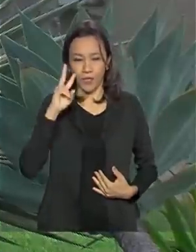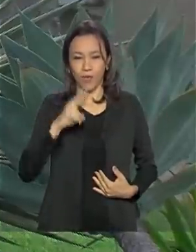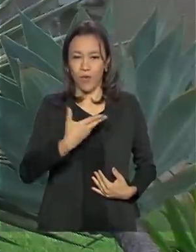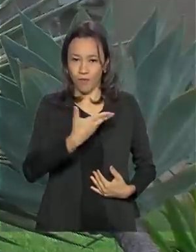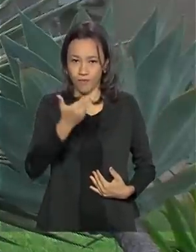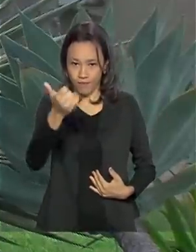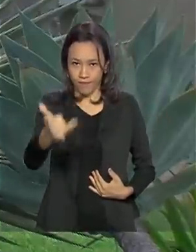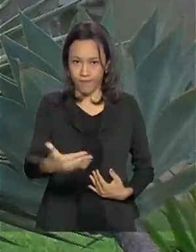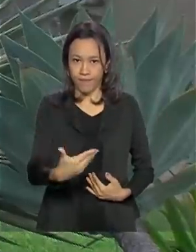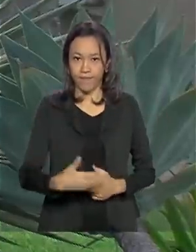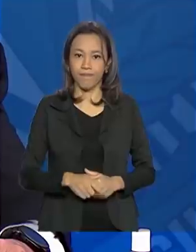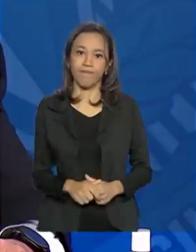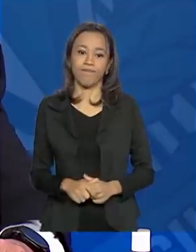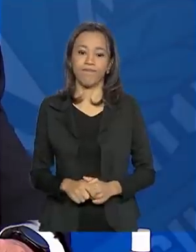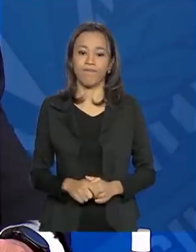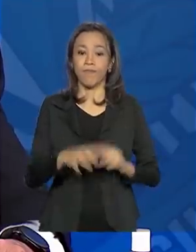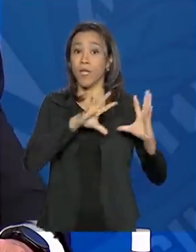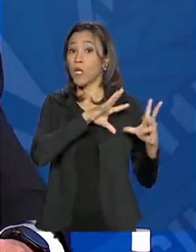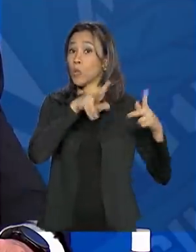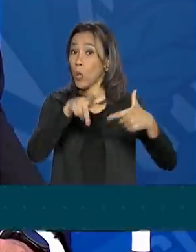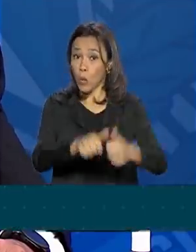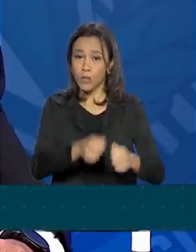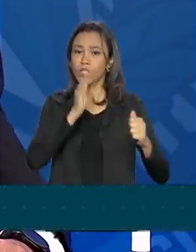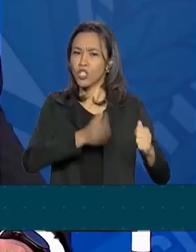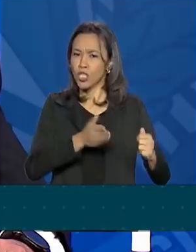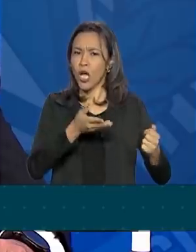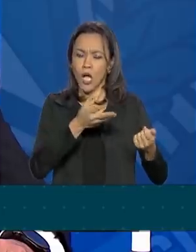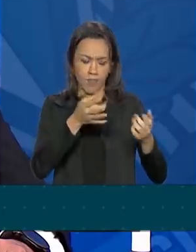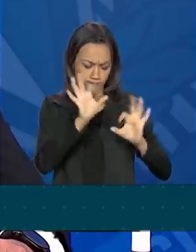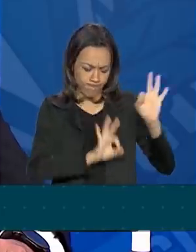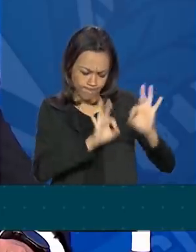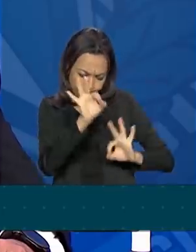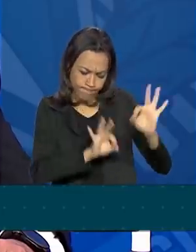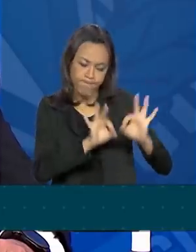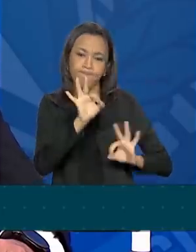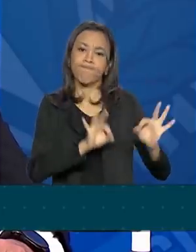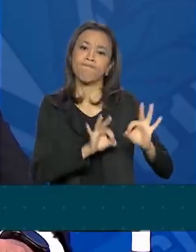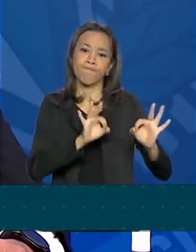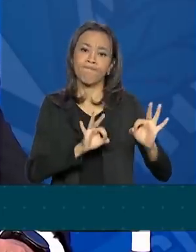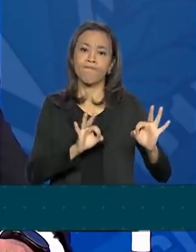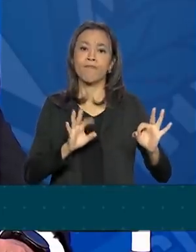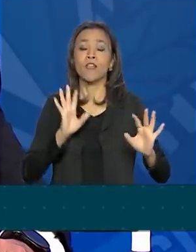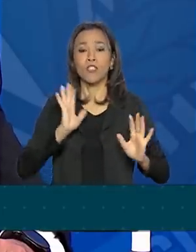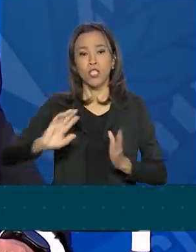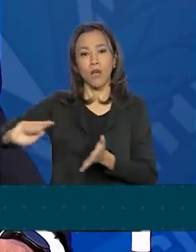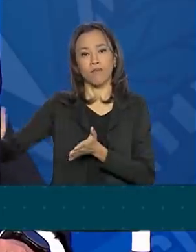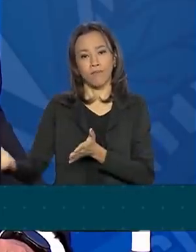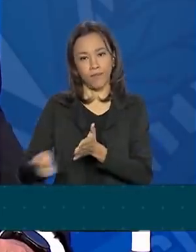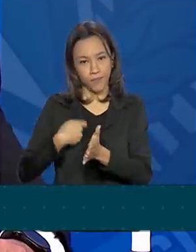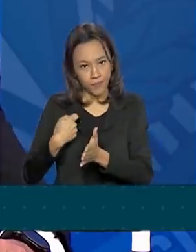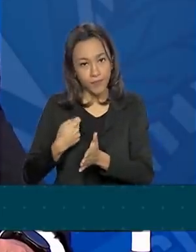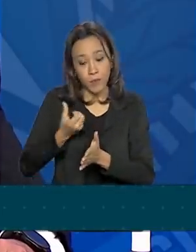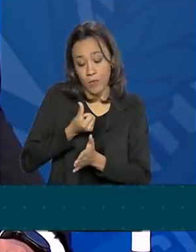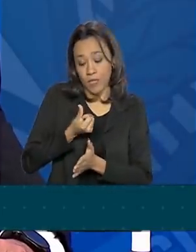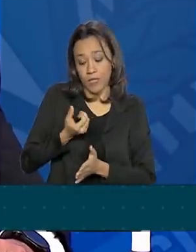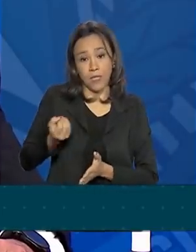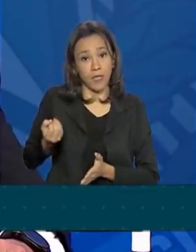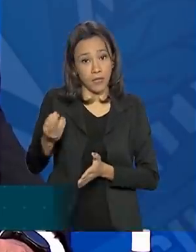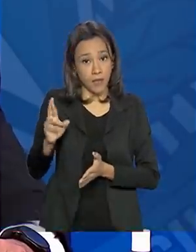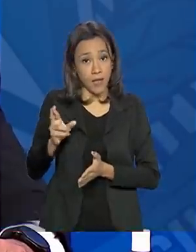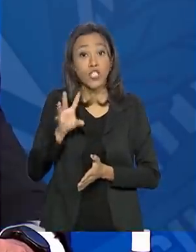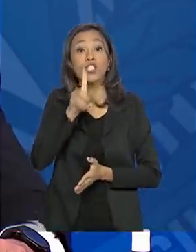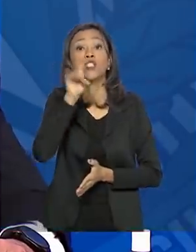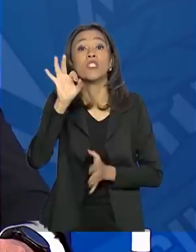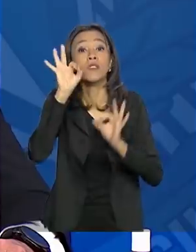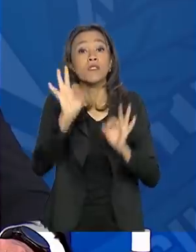o que ele disse. Todas as medidas foram tomadas, a sanção foi dada dos R$ Eu não vou falar em